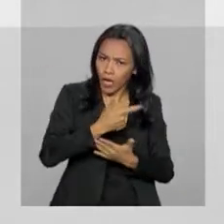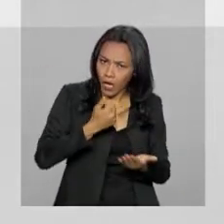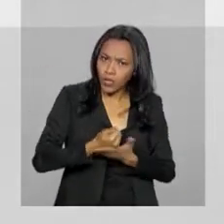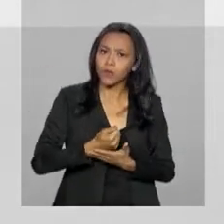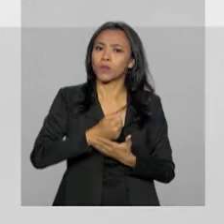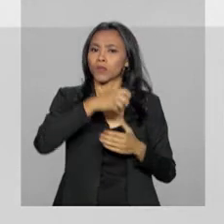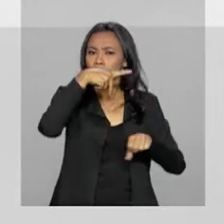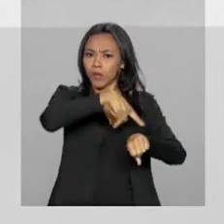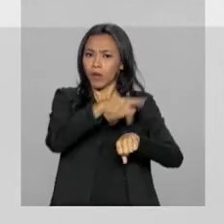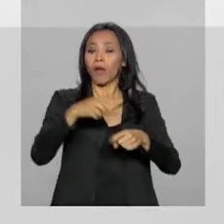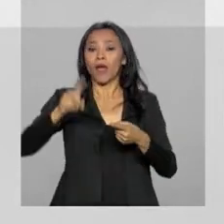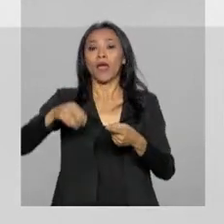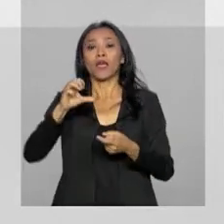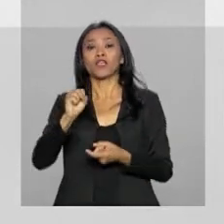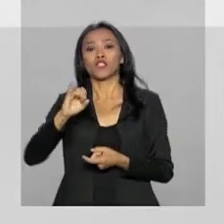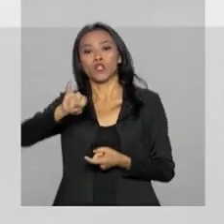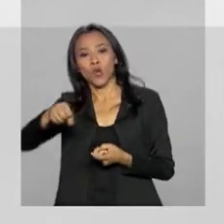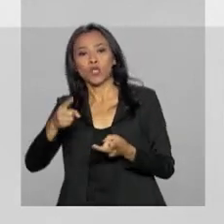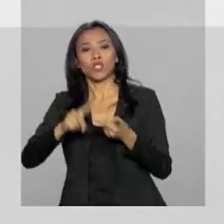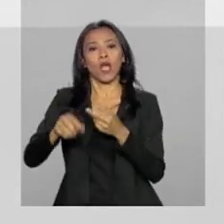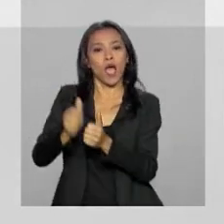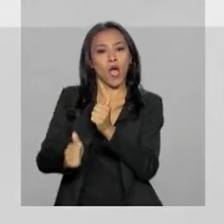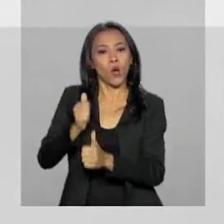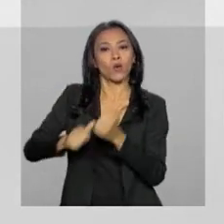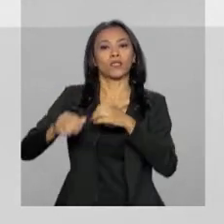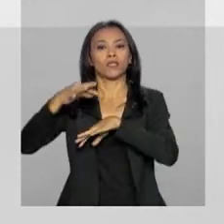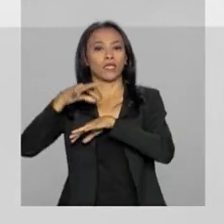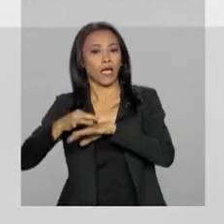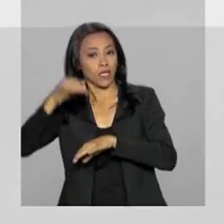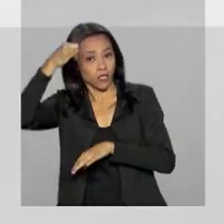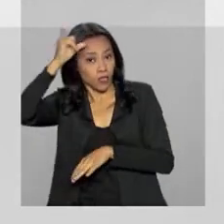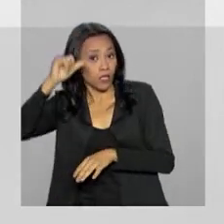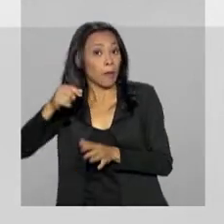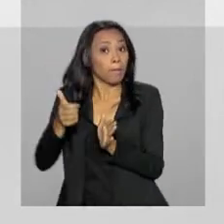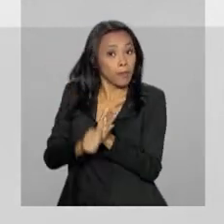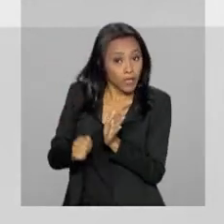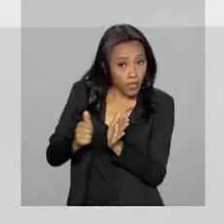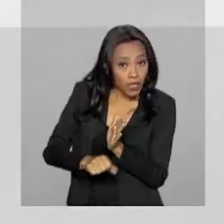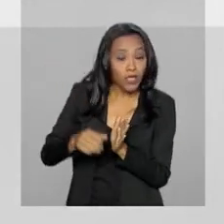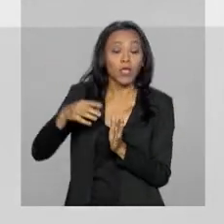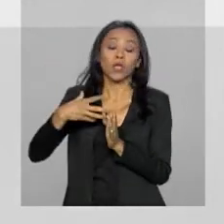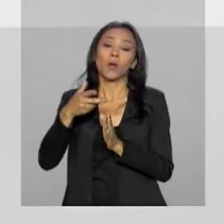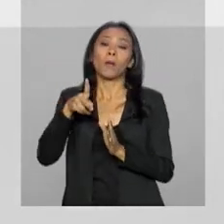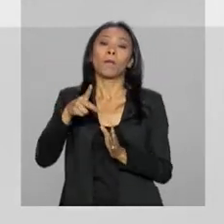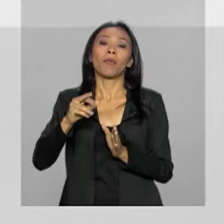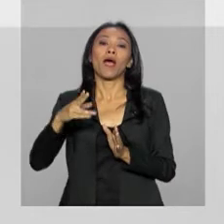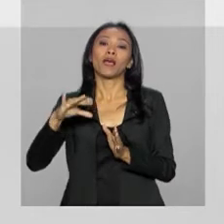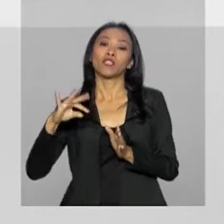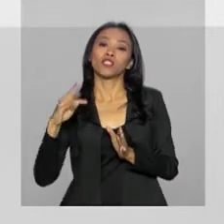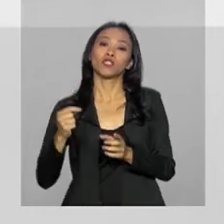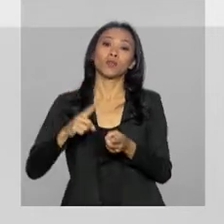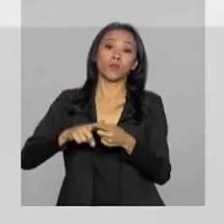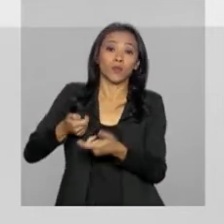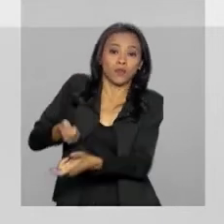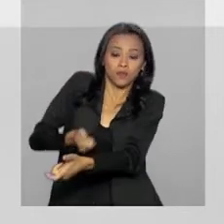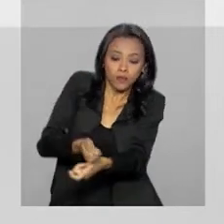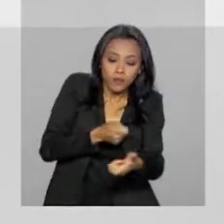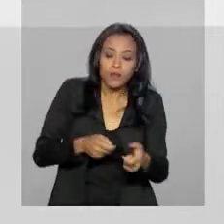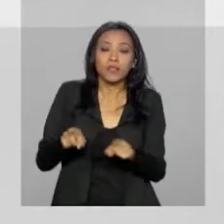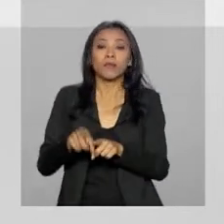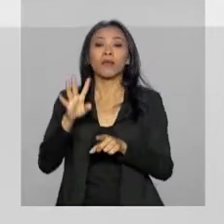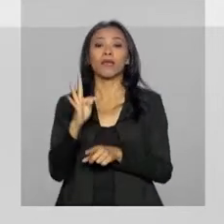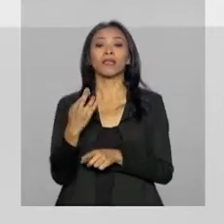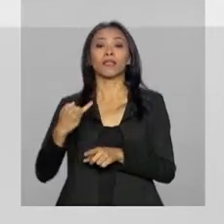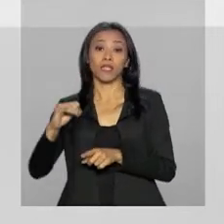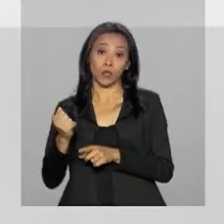Brasil estão soja, arroz, carne bovina, milho, plástico, inseticida e trigo. Já as